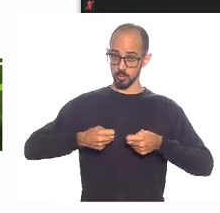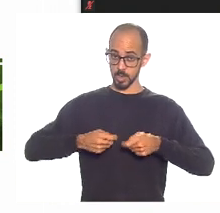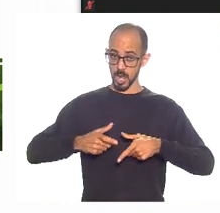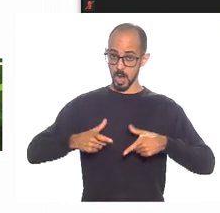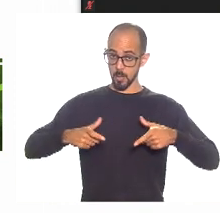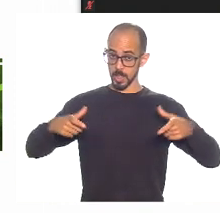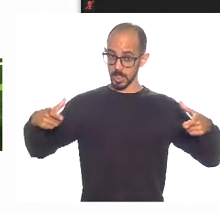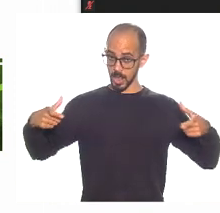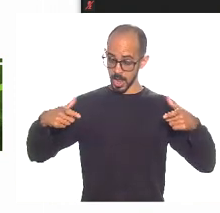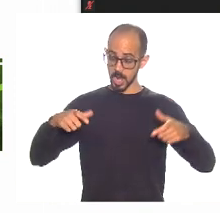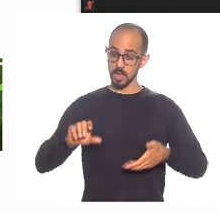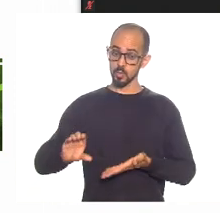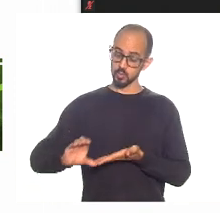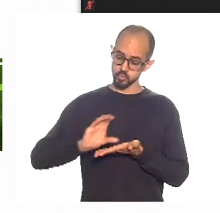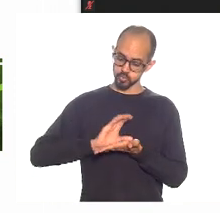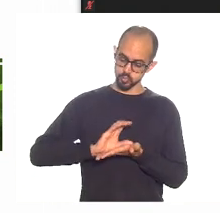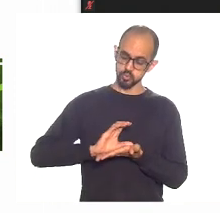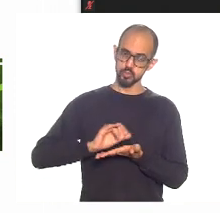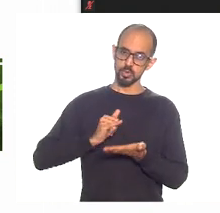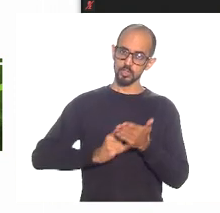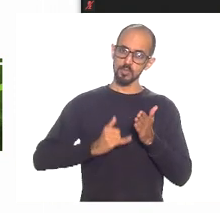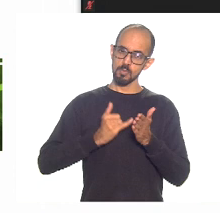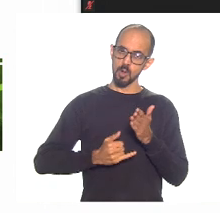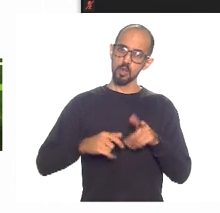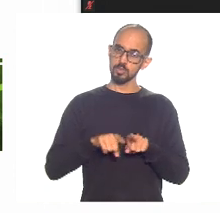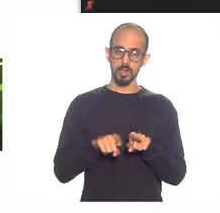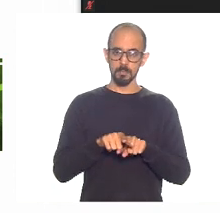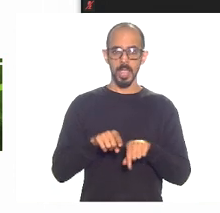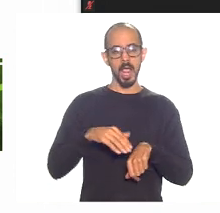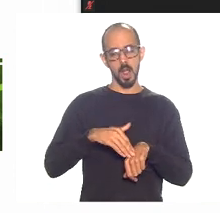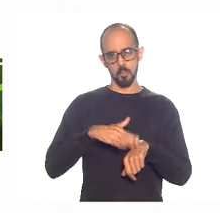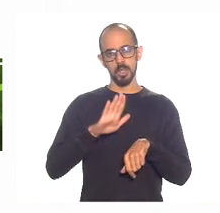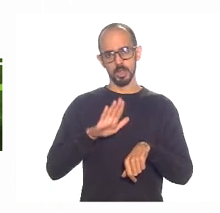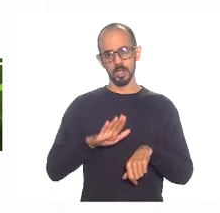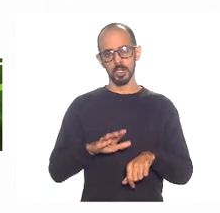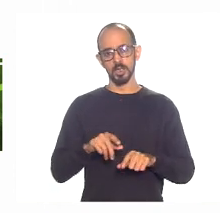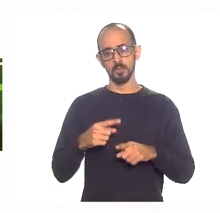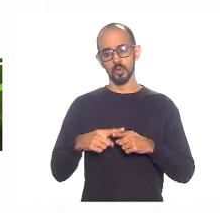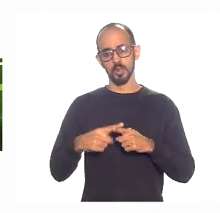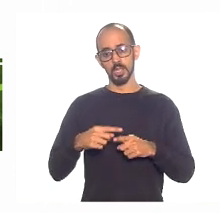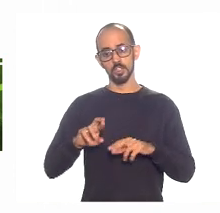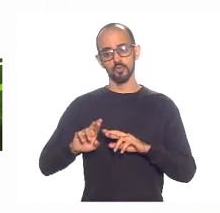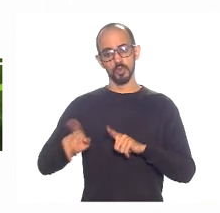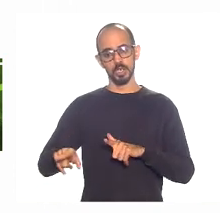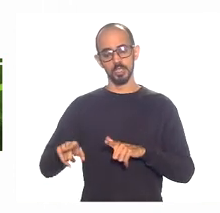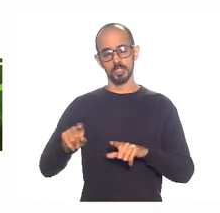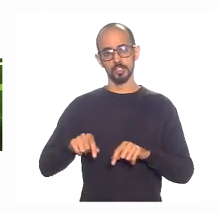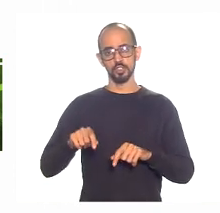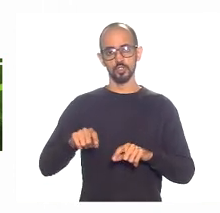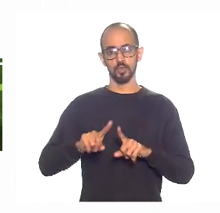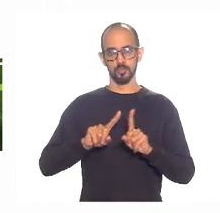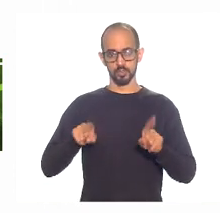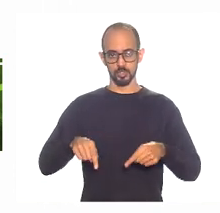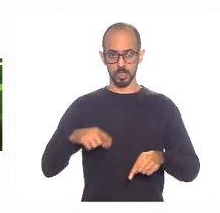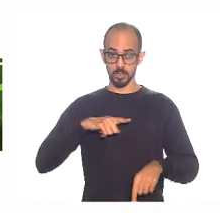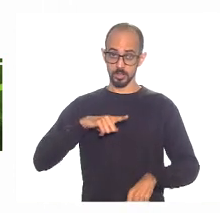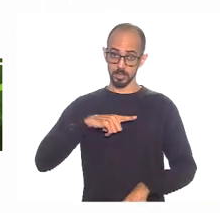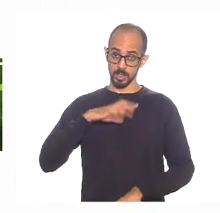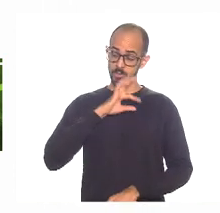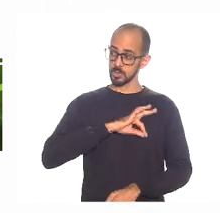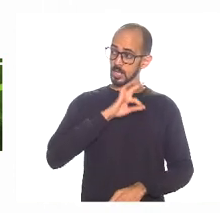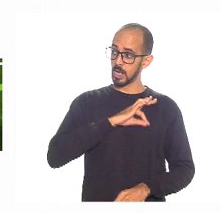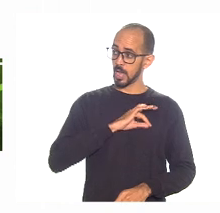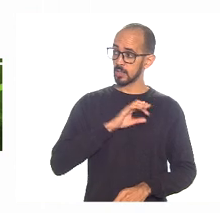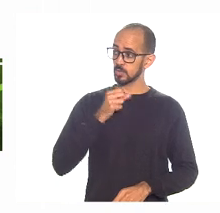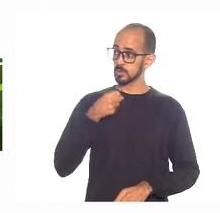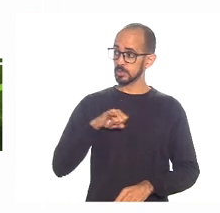também cresce. Porque, ao contrário de um trabalhador que tem um salário e a receita dele é fixa, e se ele está gastando